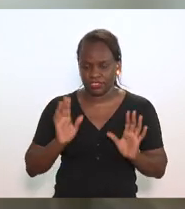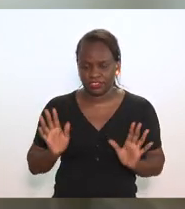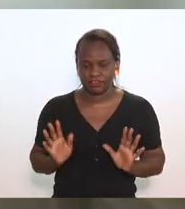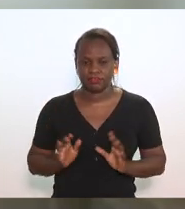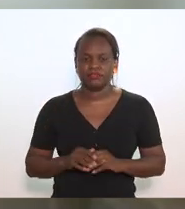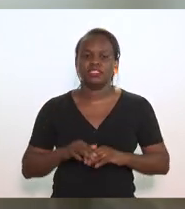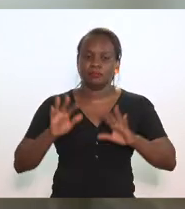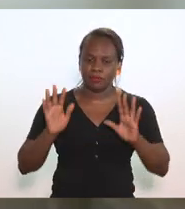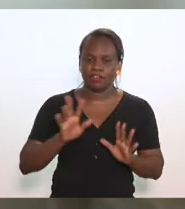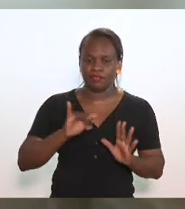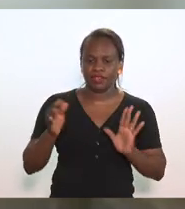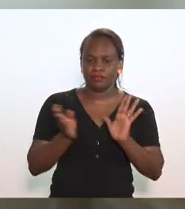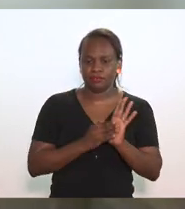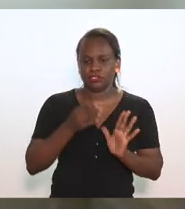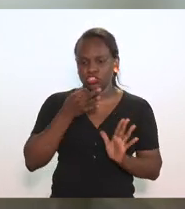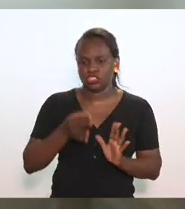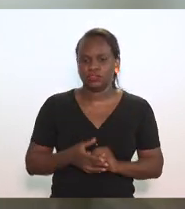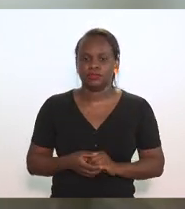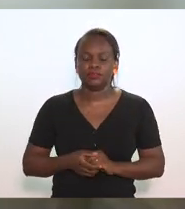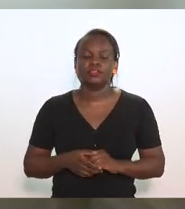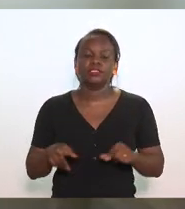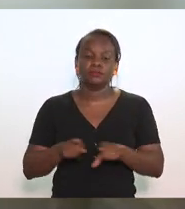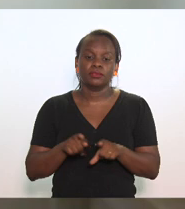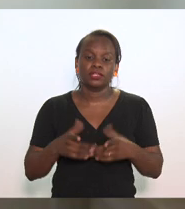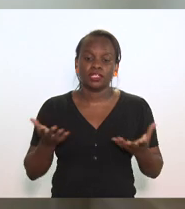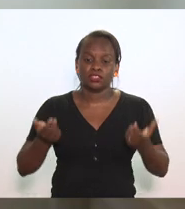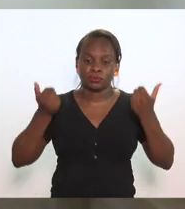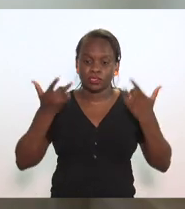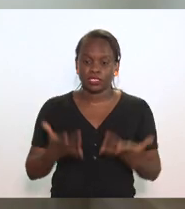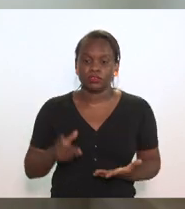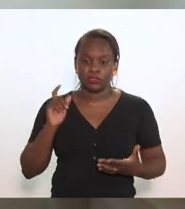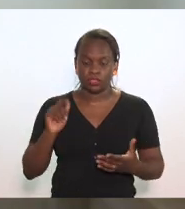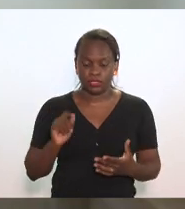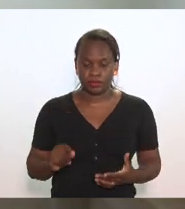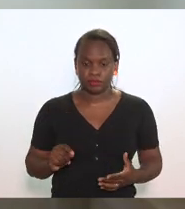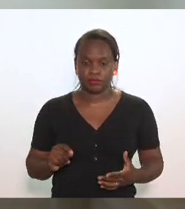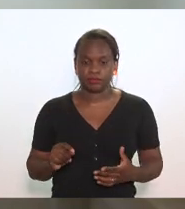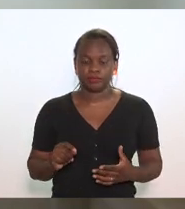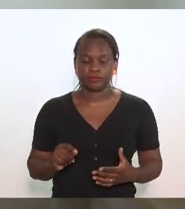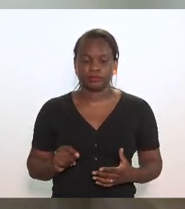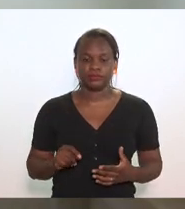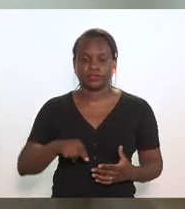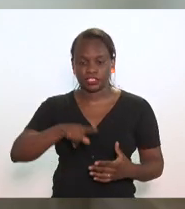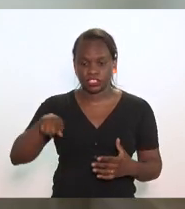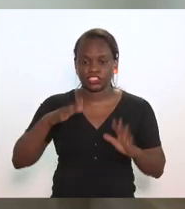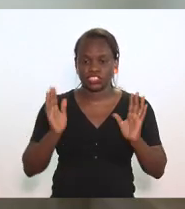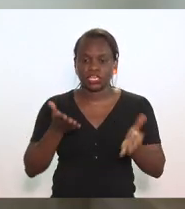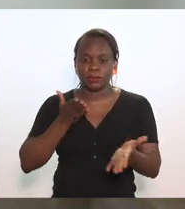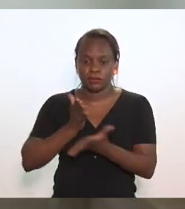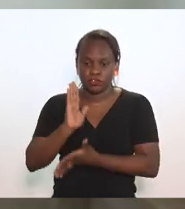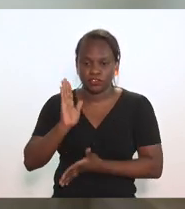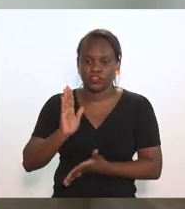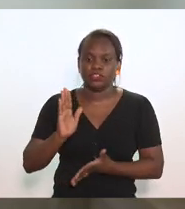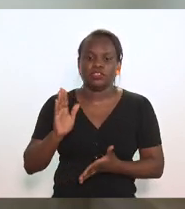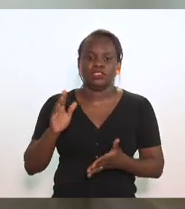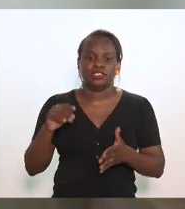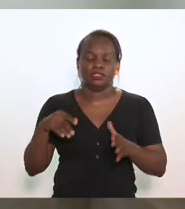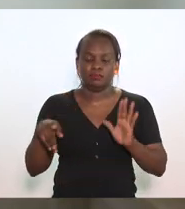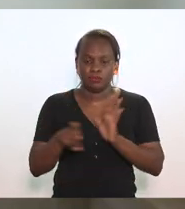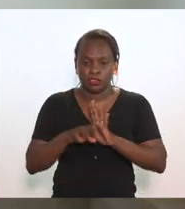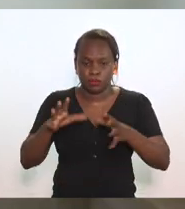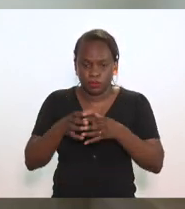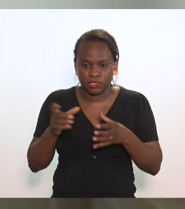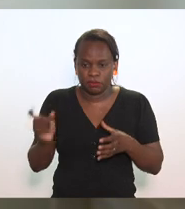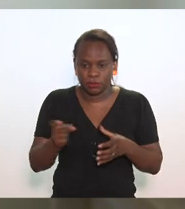autoridade mas irá como sugestão e queria dizer a vossa excelência que nós aprovamos na comissão de tributação